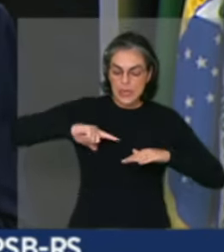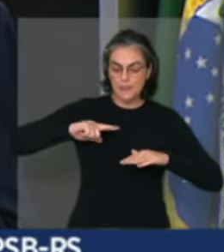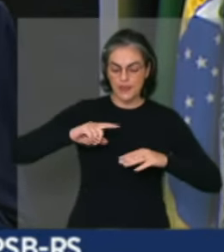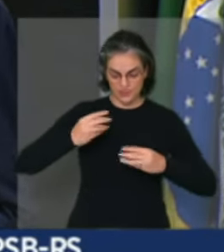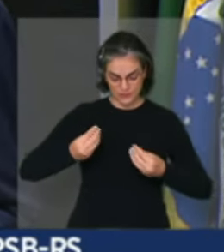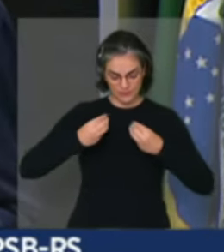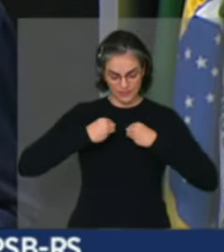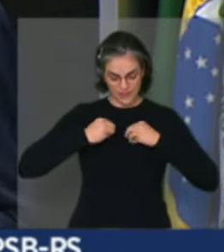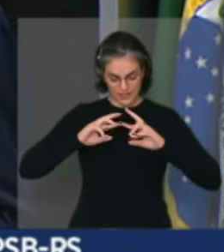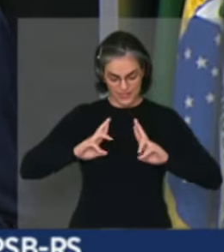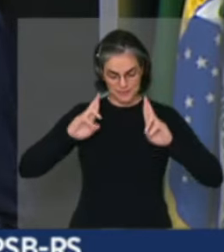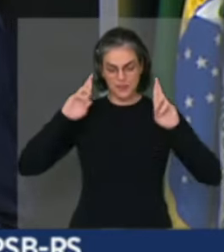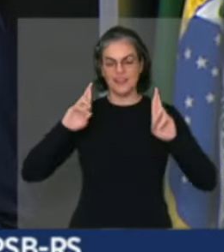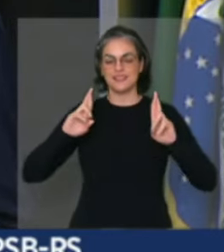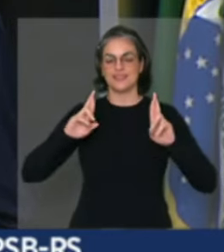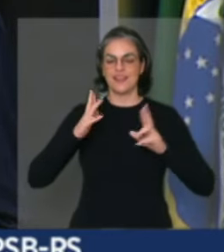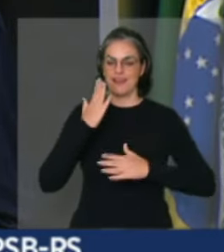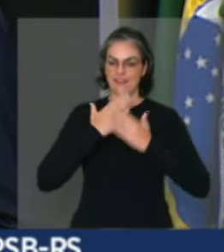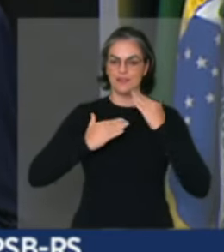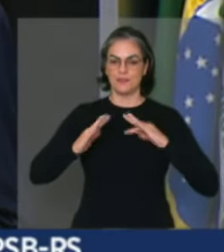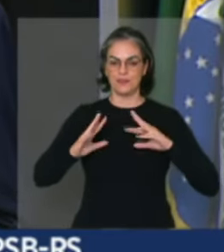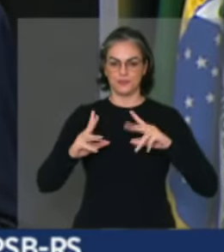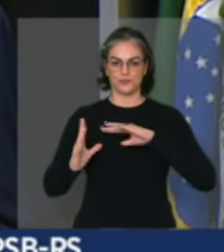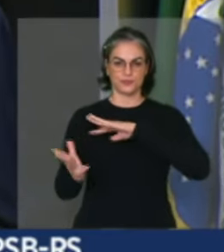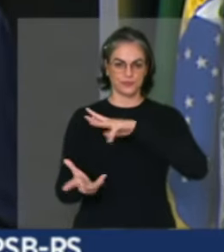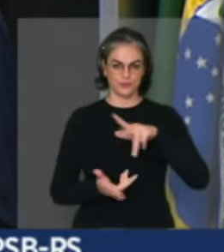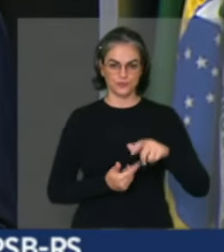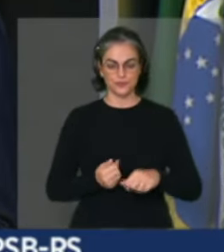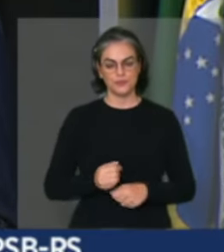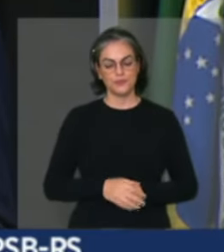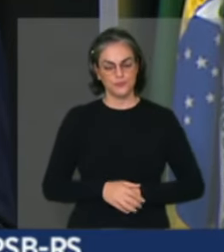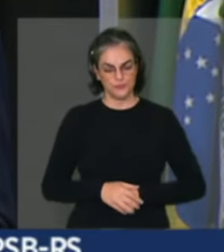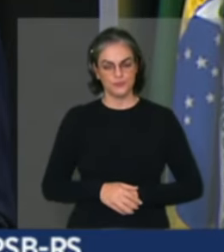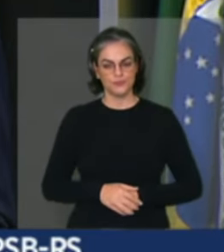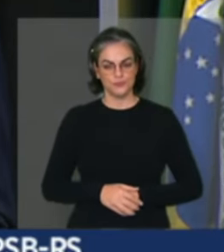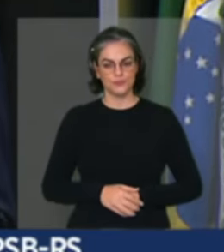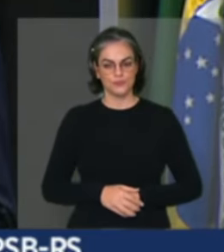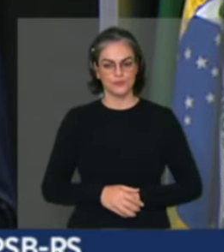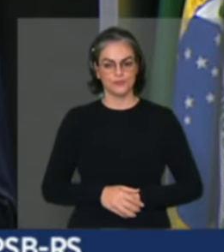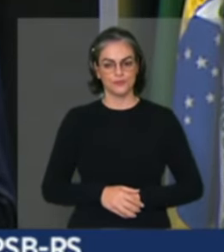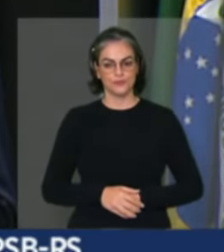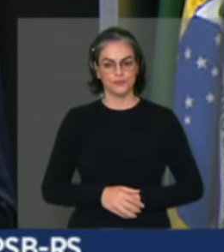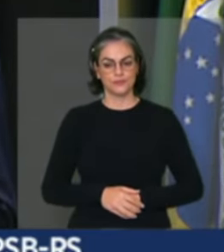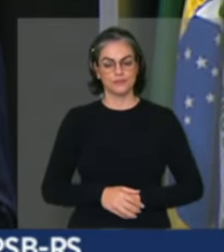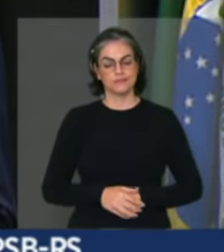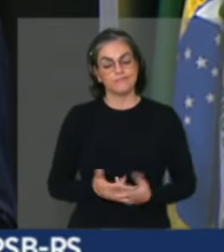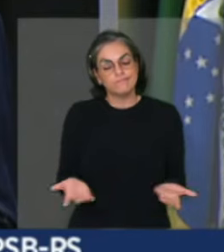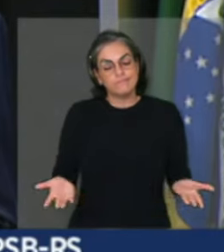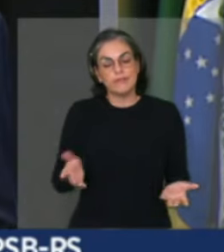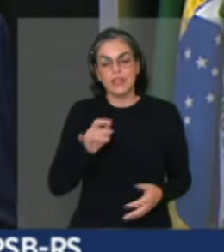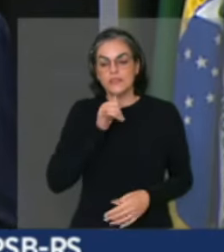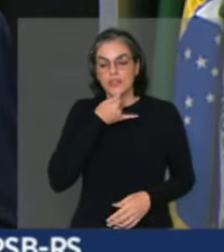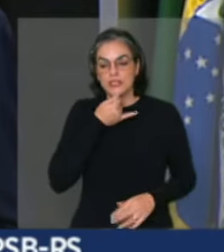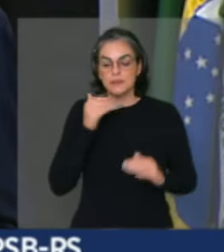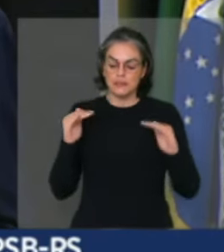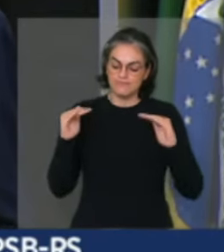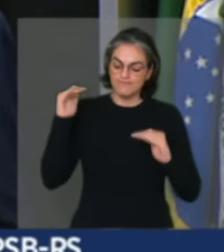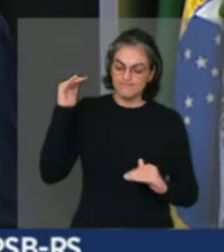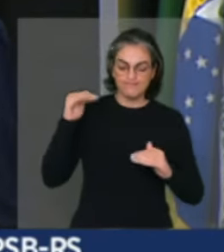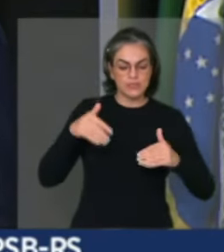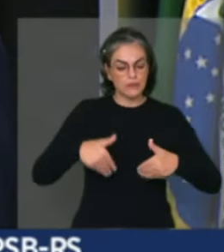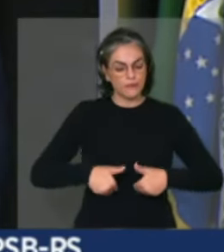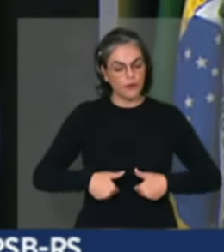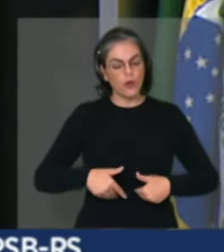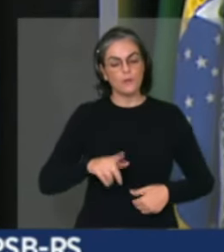Aliás, esse mesmo mundo que tem tanta desigualdade, tanta gente passando fome